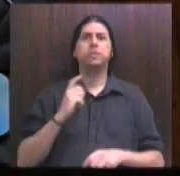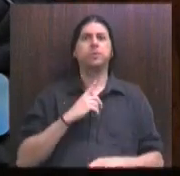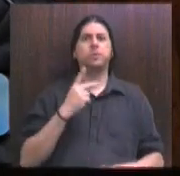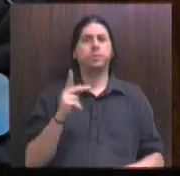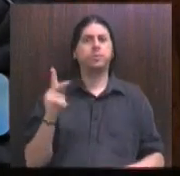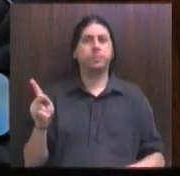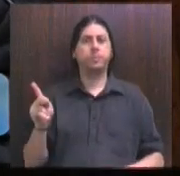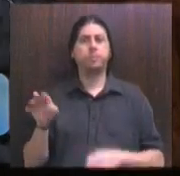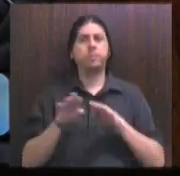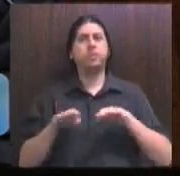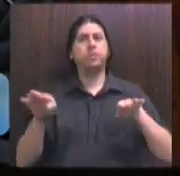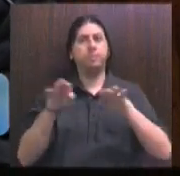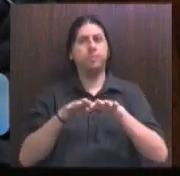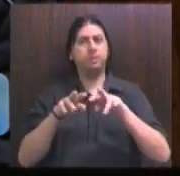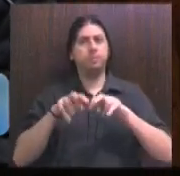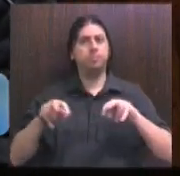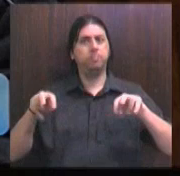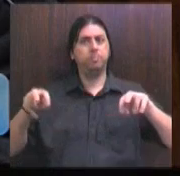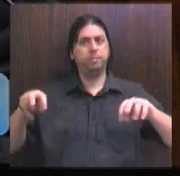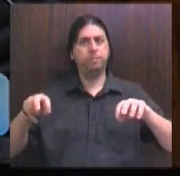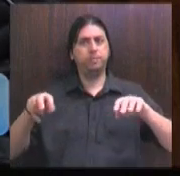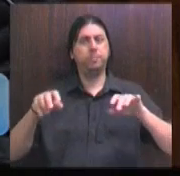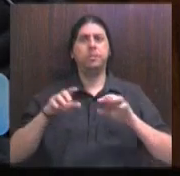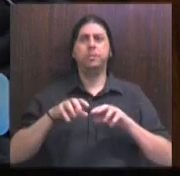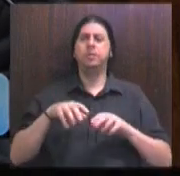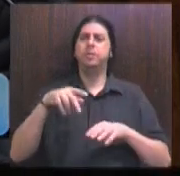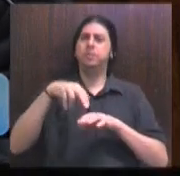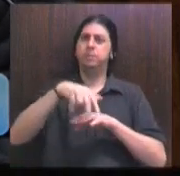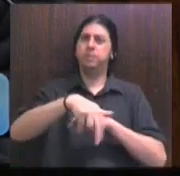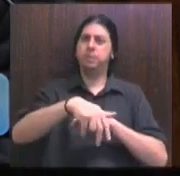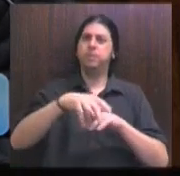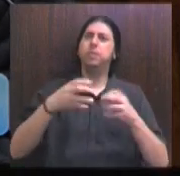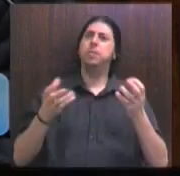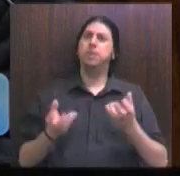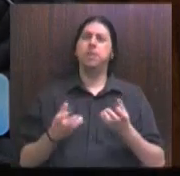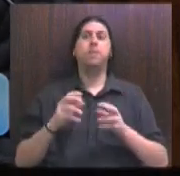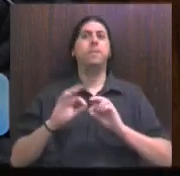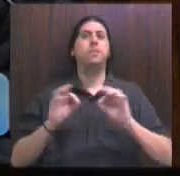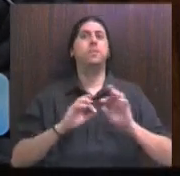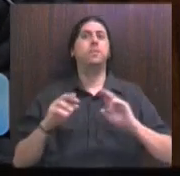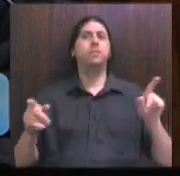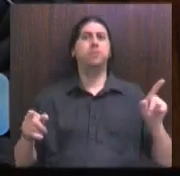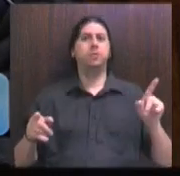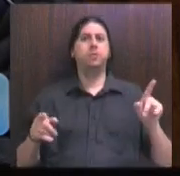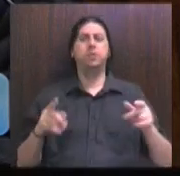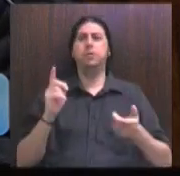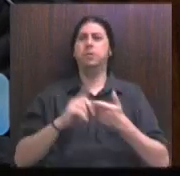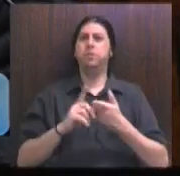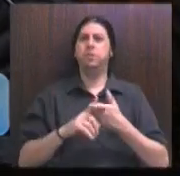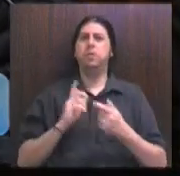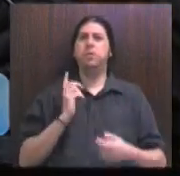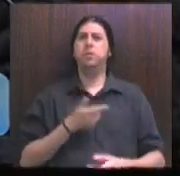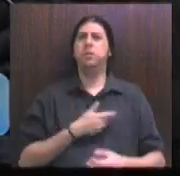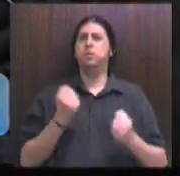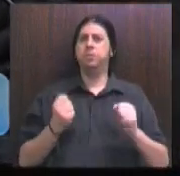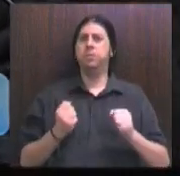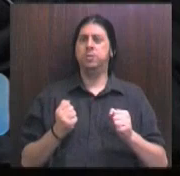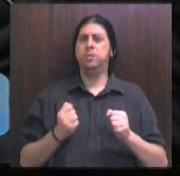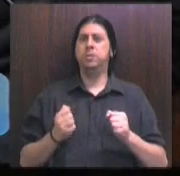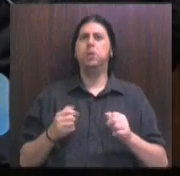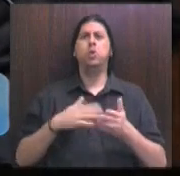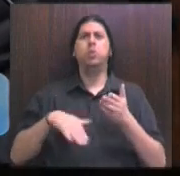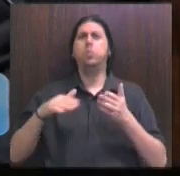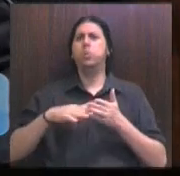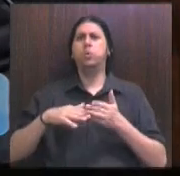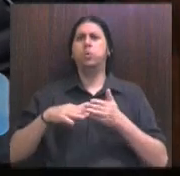com o pessoal da mesa, naquela escada. Hoje eu gostaria de fazer um pouco diferente. Que nós pudéssemos descer daqui da tribuna, da